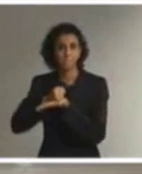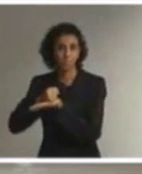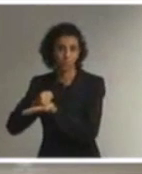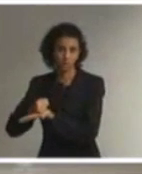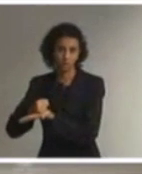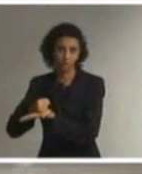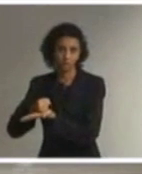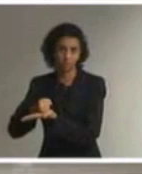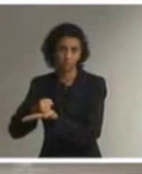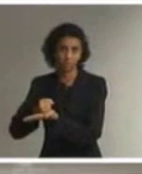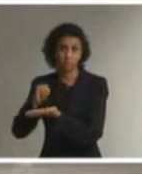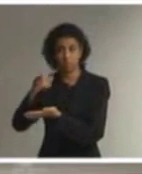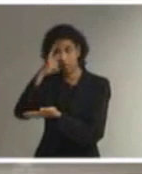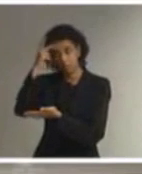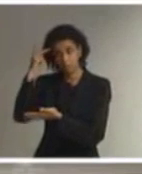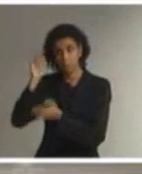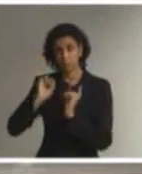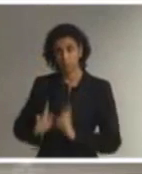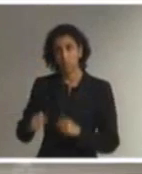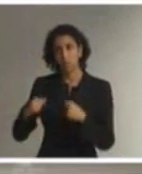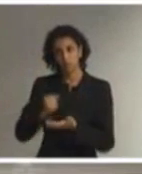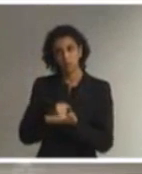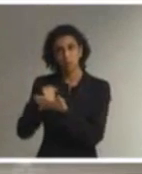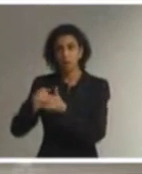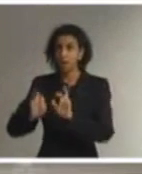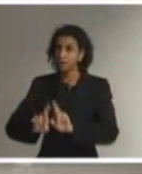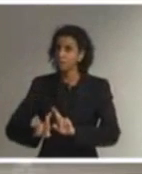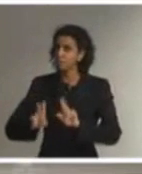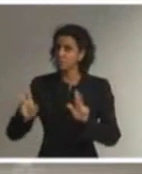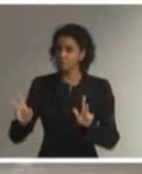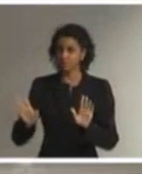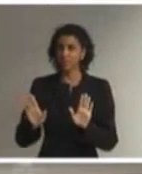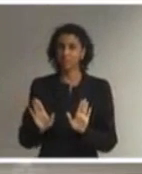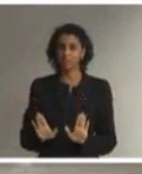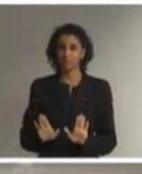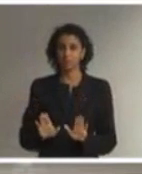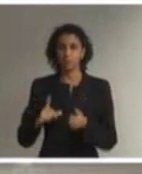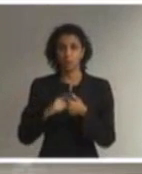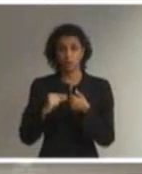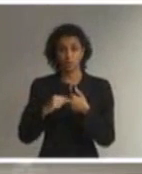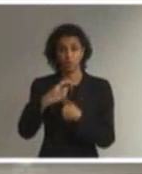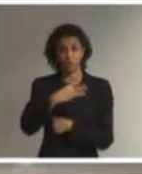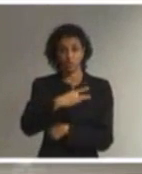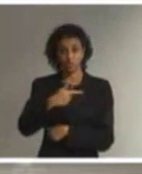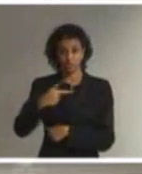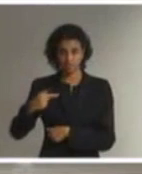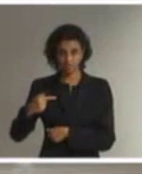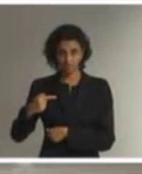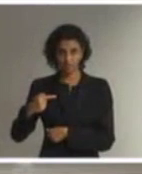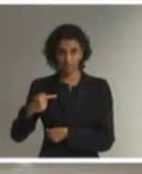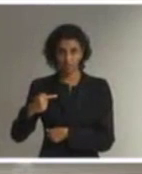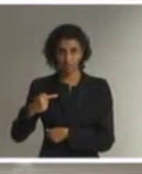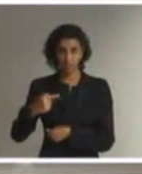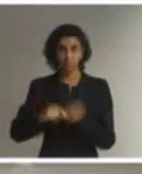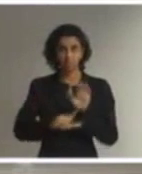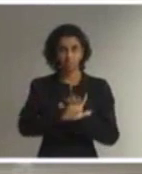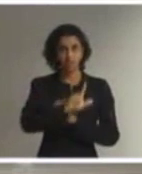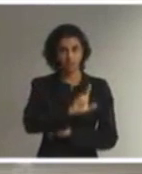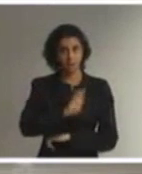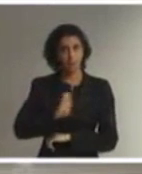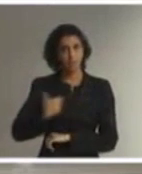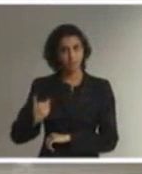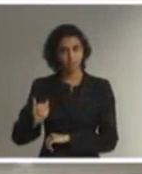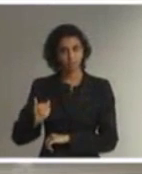com apoio. Lá também tratado no artigo 37 da Lei Brasileira da Inclusão.